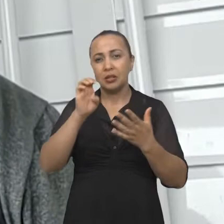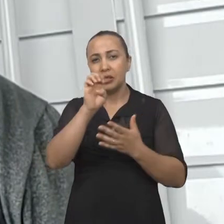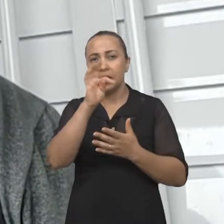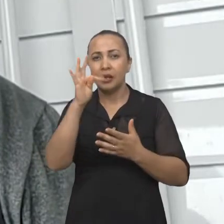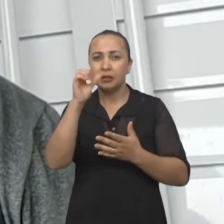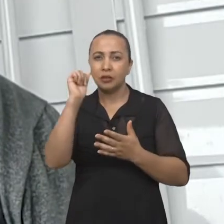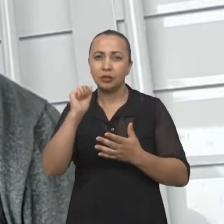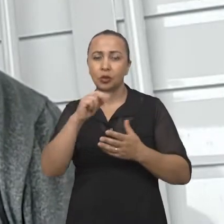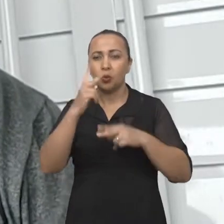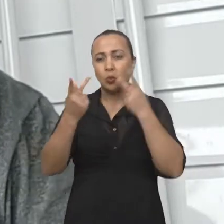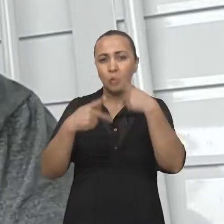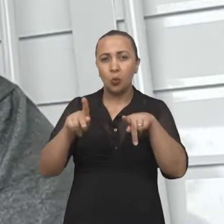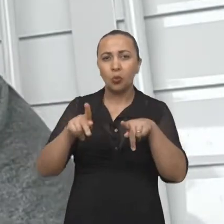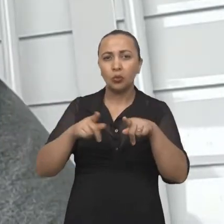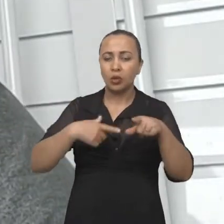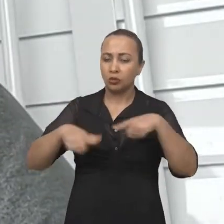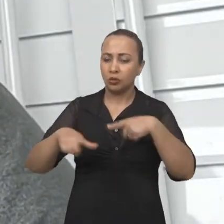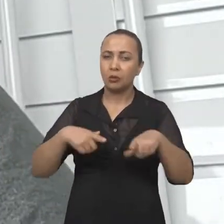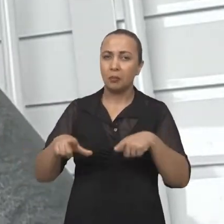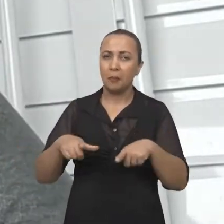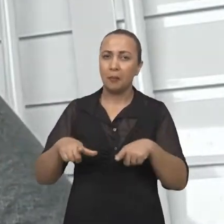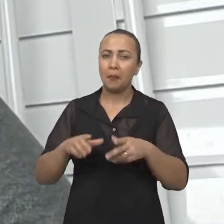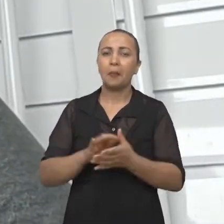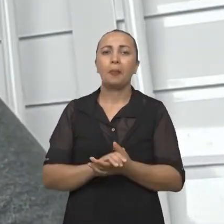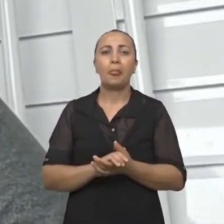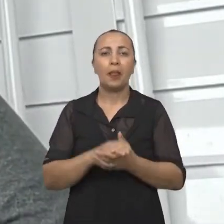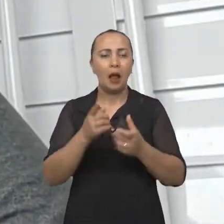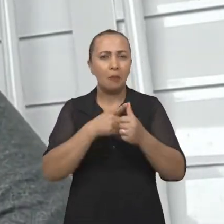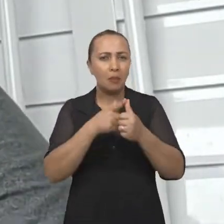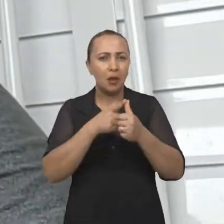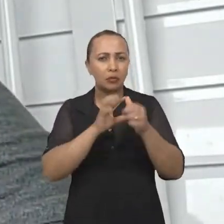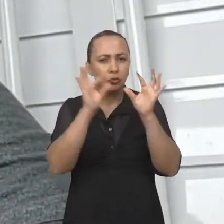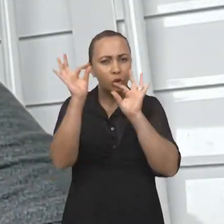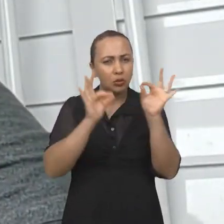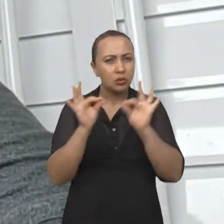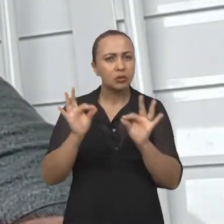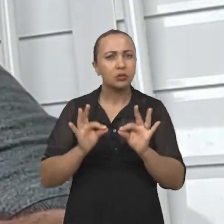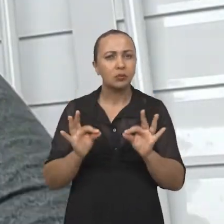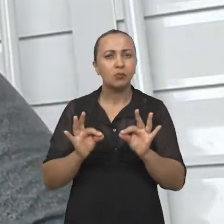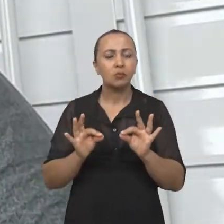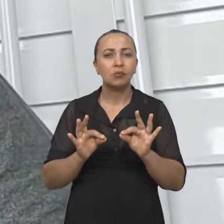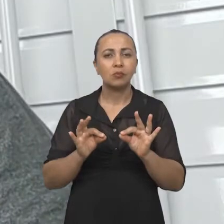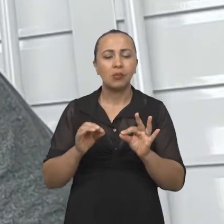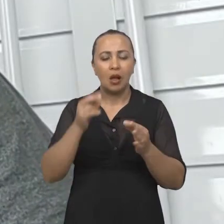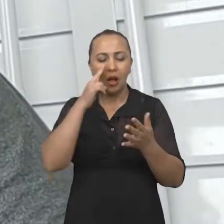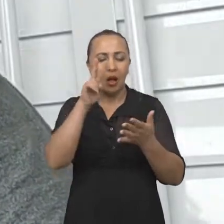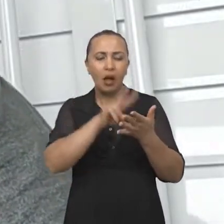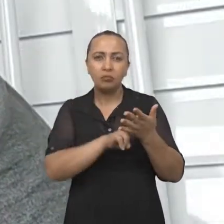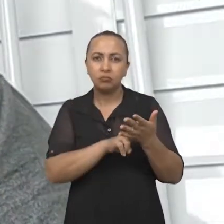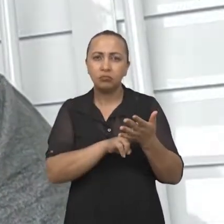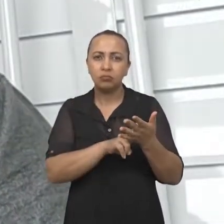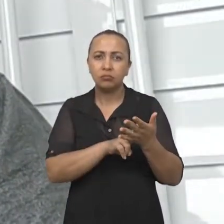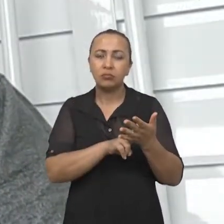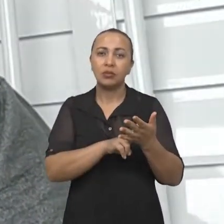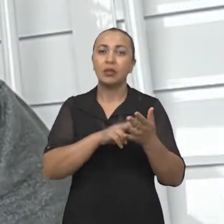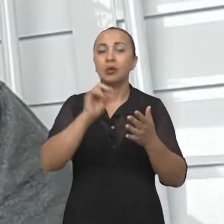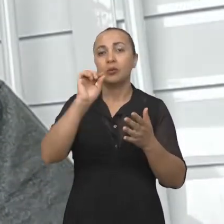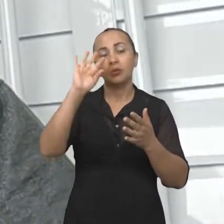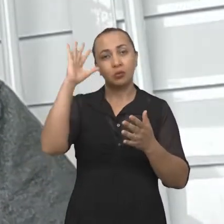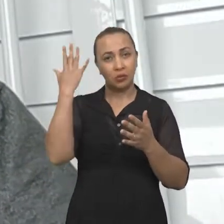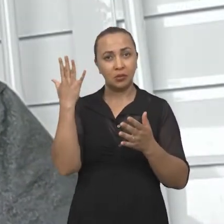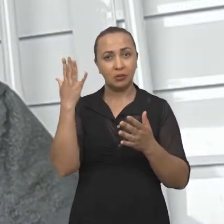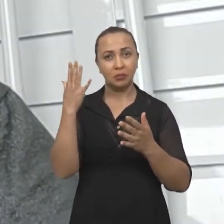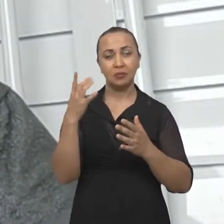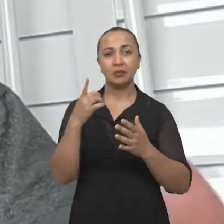parte mais operacional. Essa parte estratégica, ela cabe analisar as ocorrências que